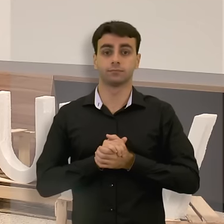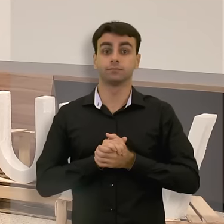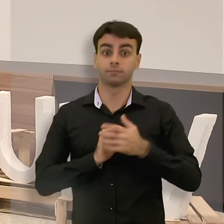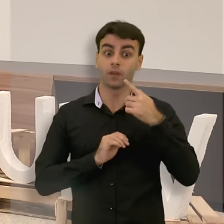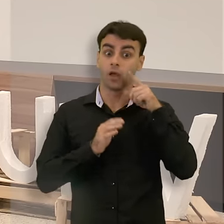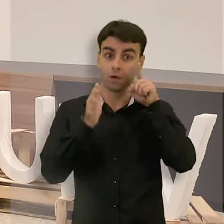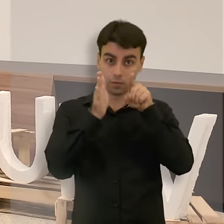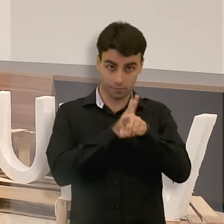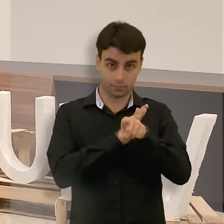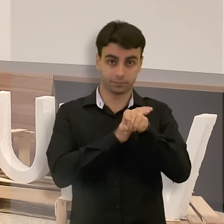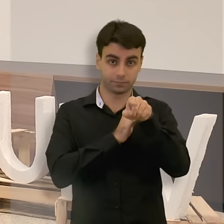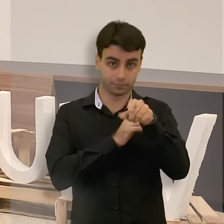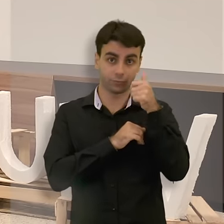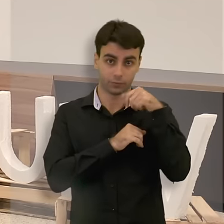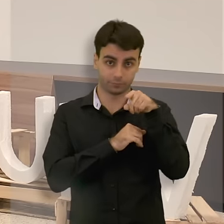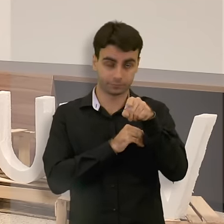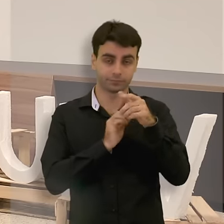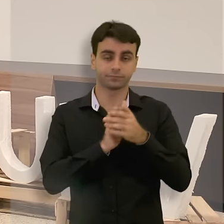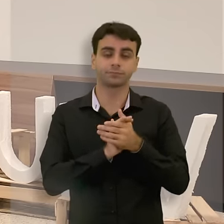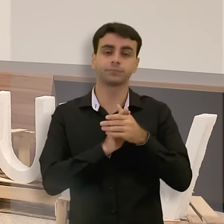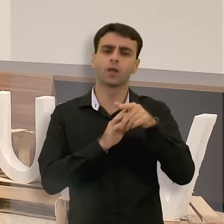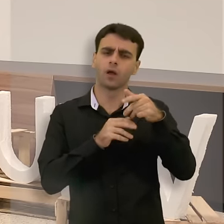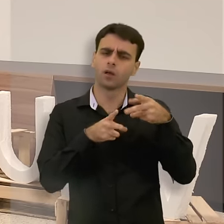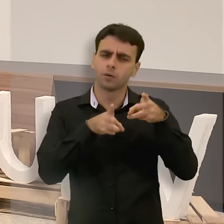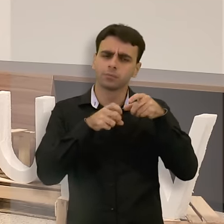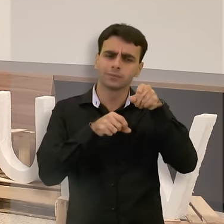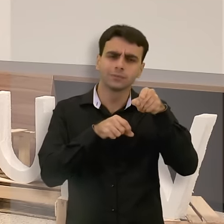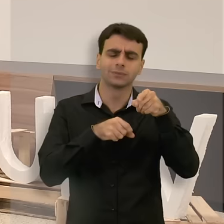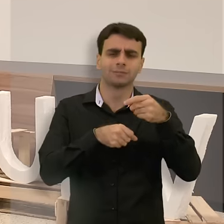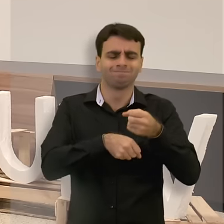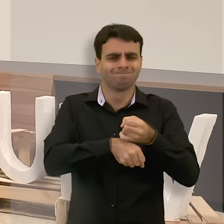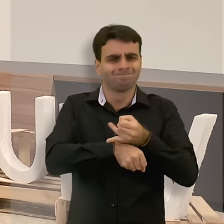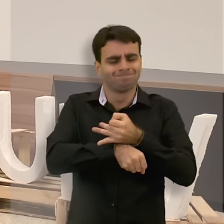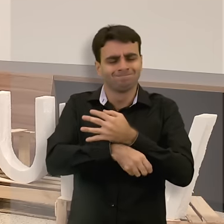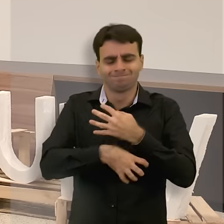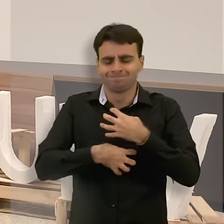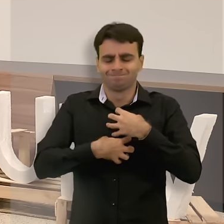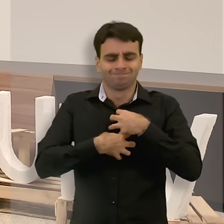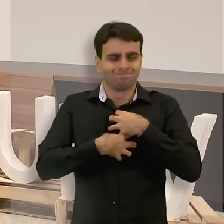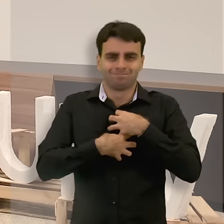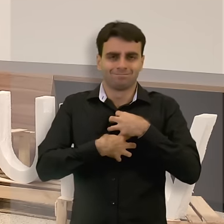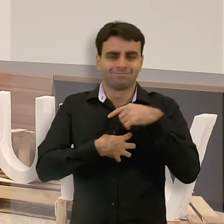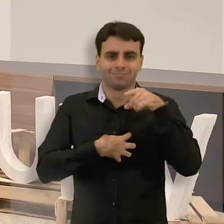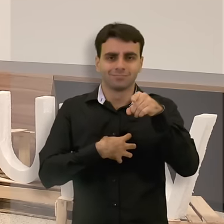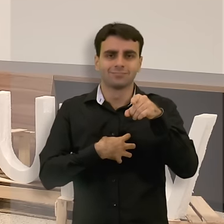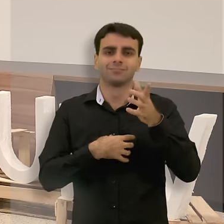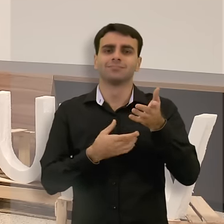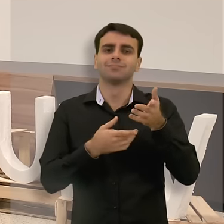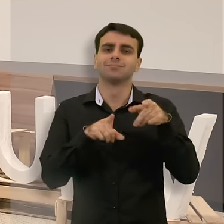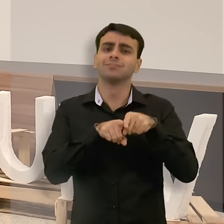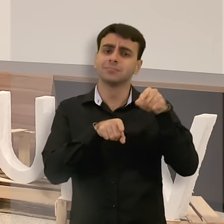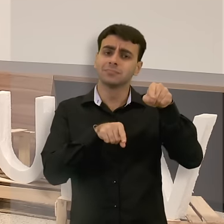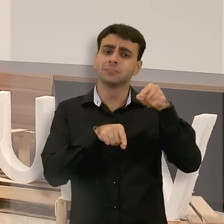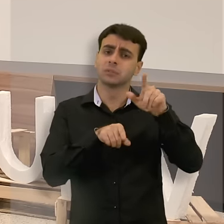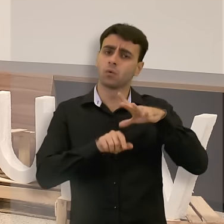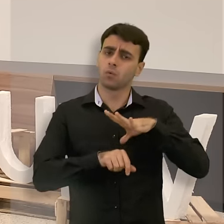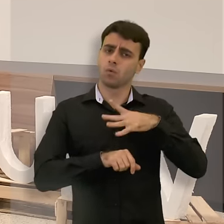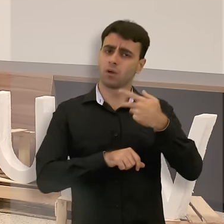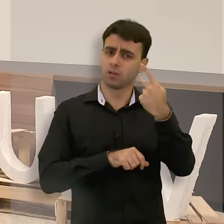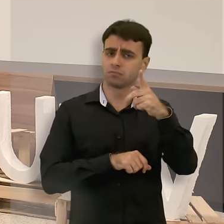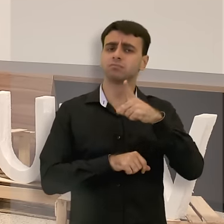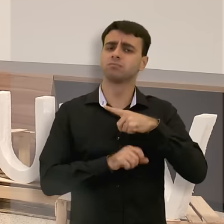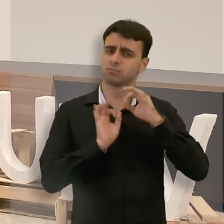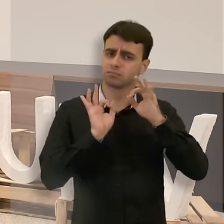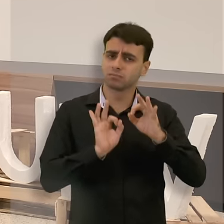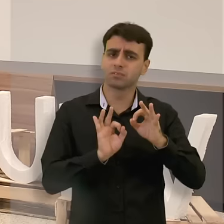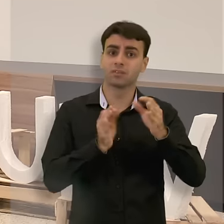Virei para ela e disse, estou vendo que você está bem emocionada. E que eu acho muito corajoso da sua